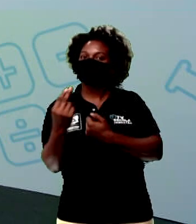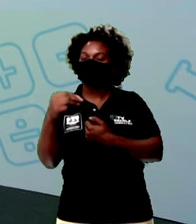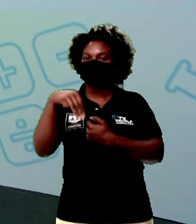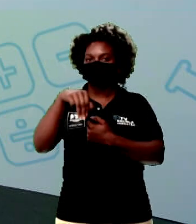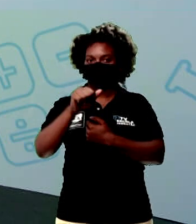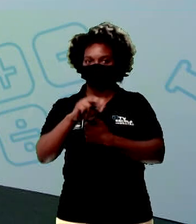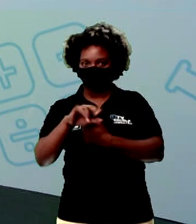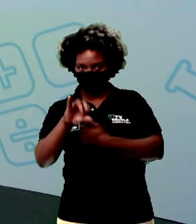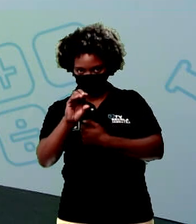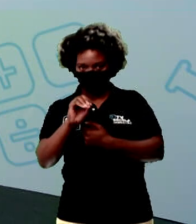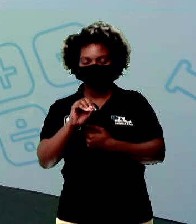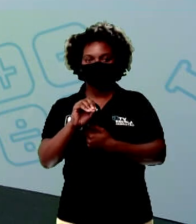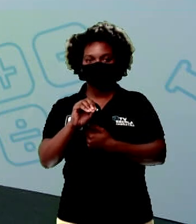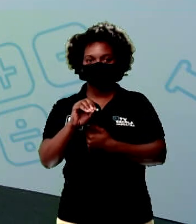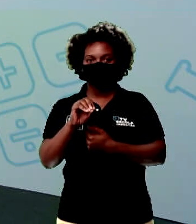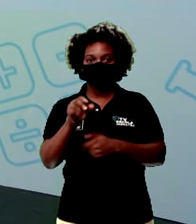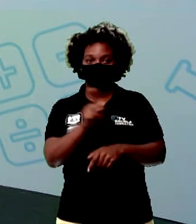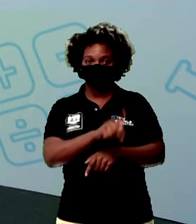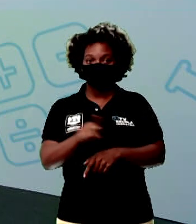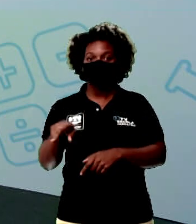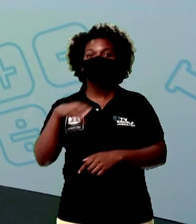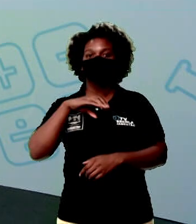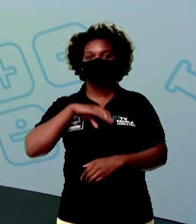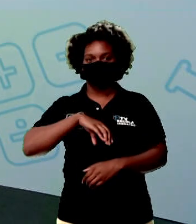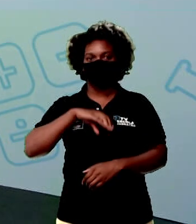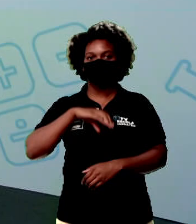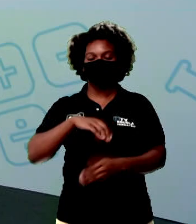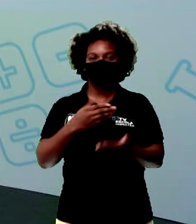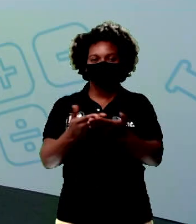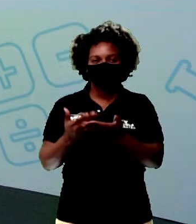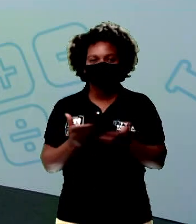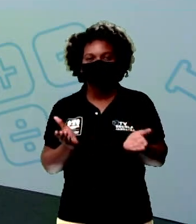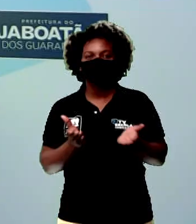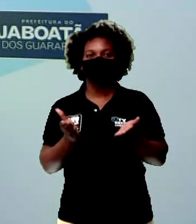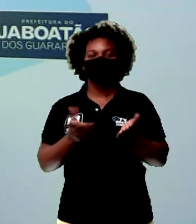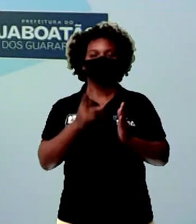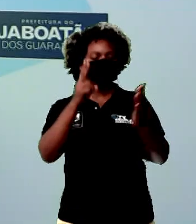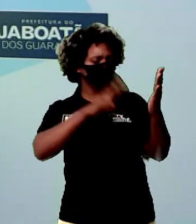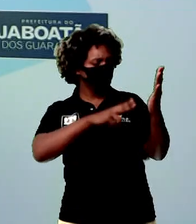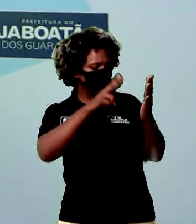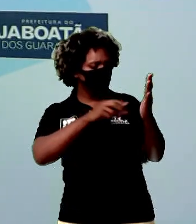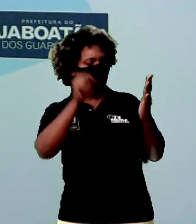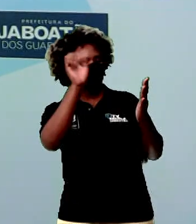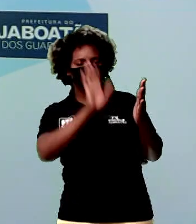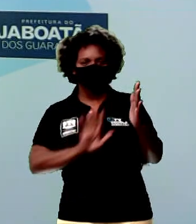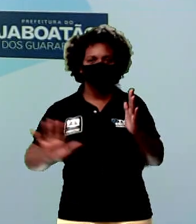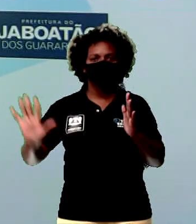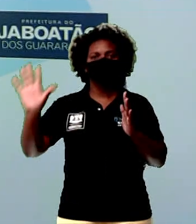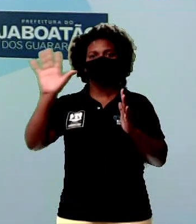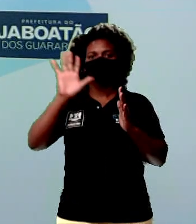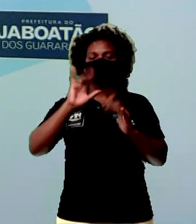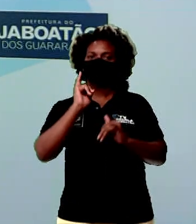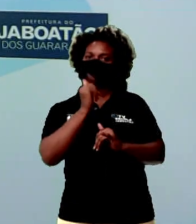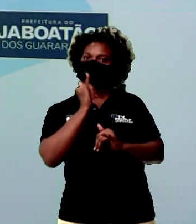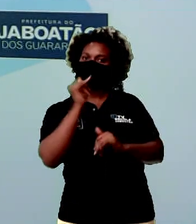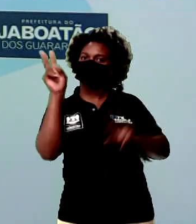língua portuguesa e nossa aula de hoje será leitura de imagem e narrativas visuais.